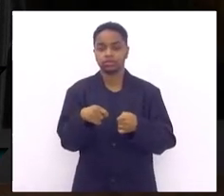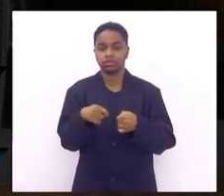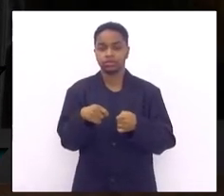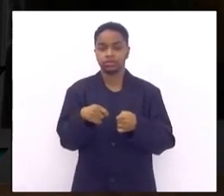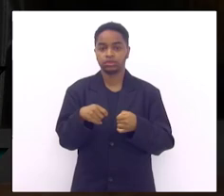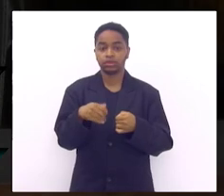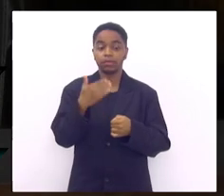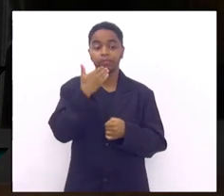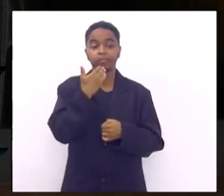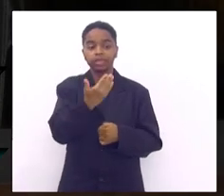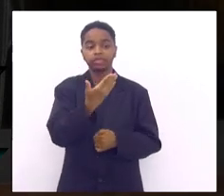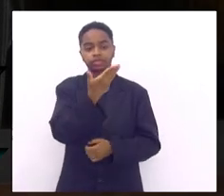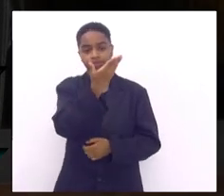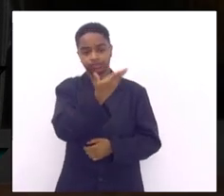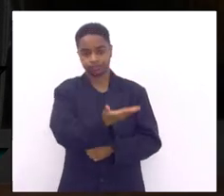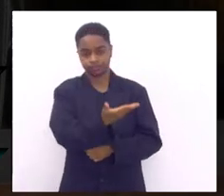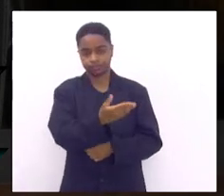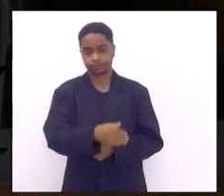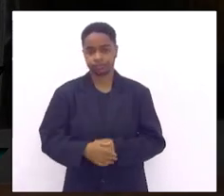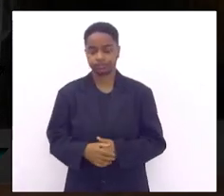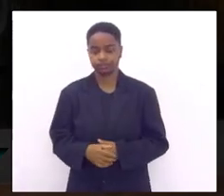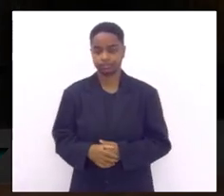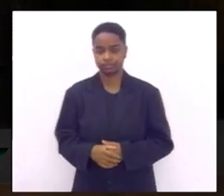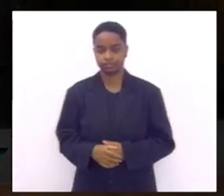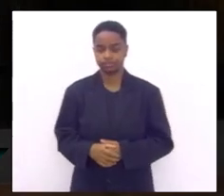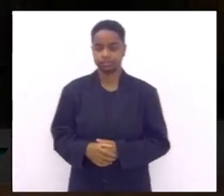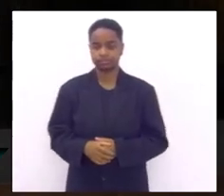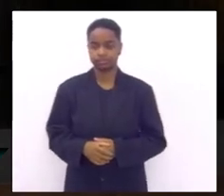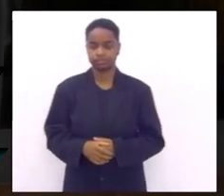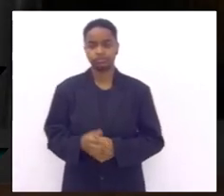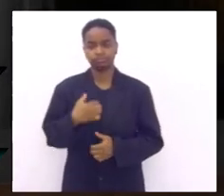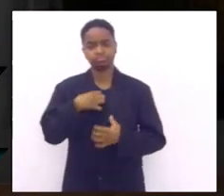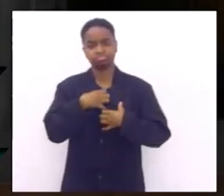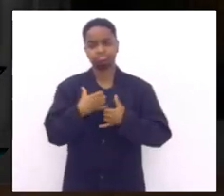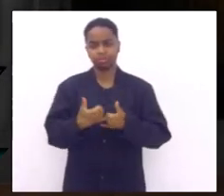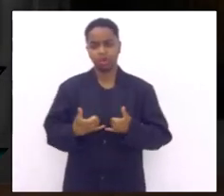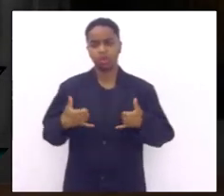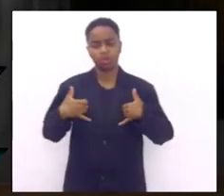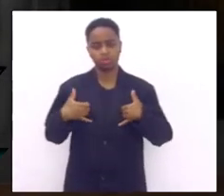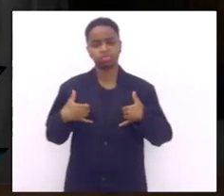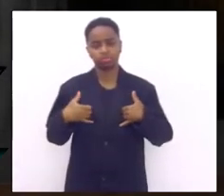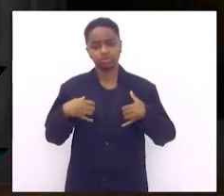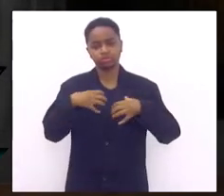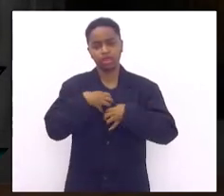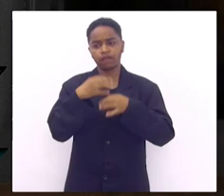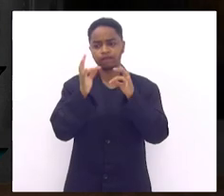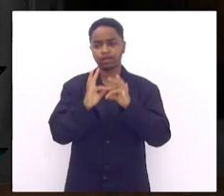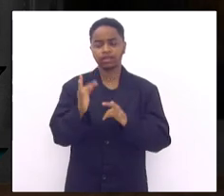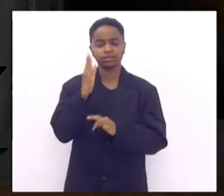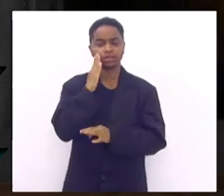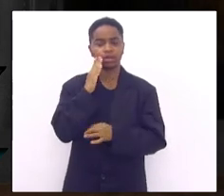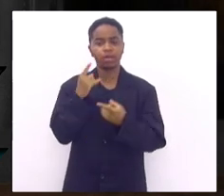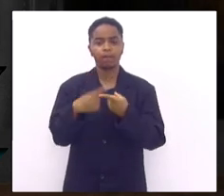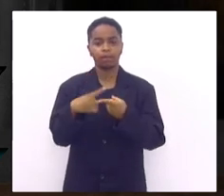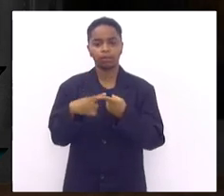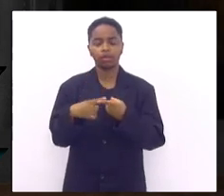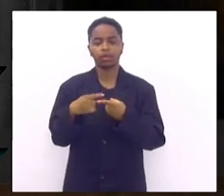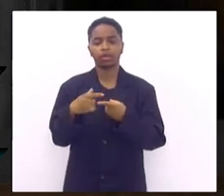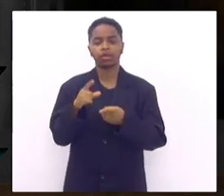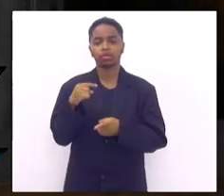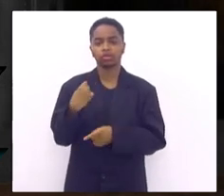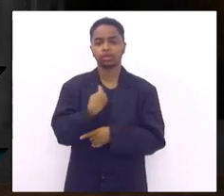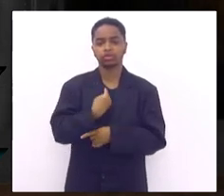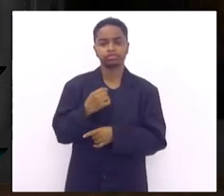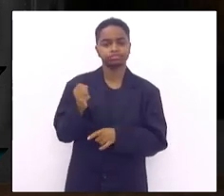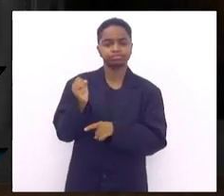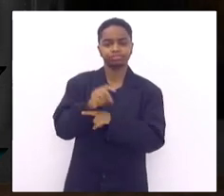esse pedido ao senhor vai ser uma honra fico muito feliz de saber disso acho que a gente está também aqui nesse espaço